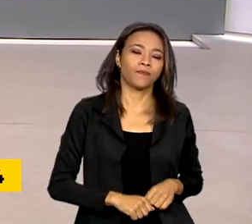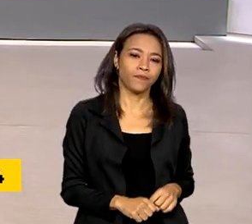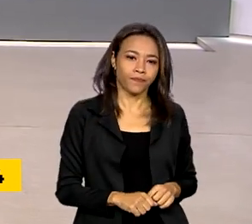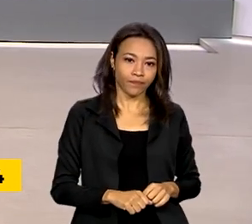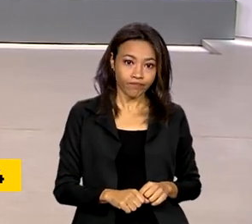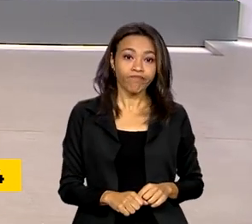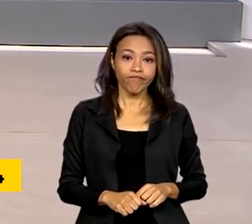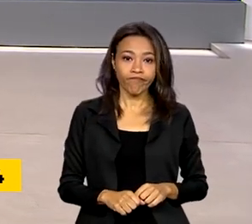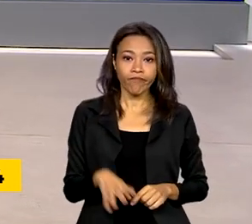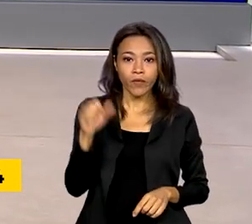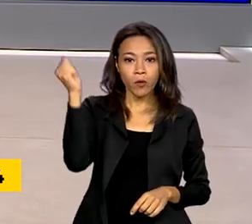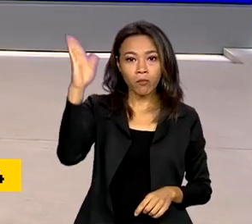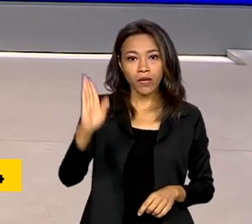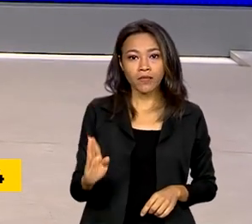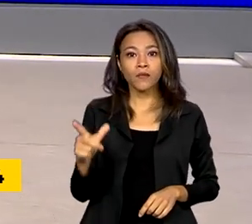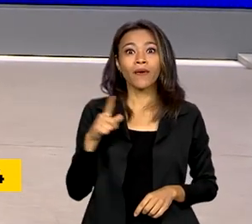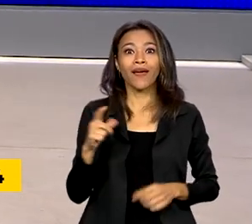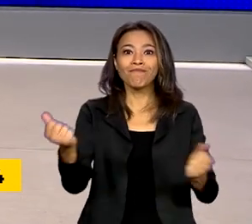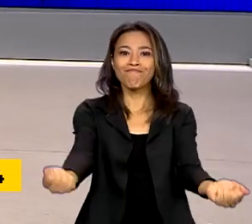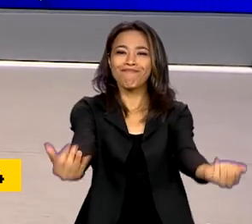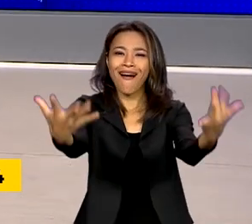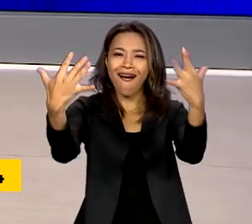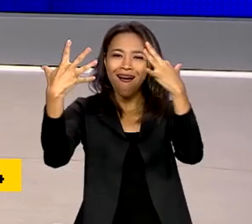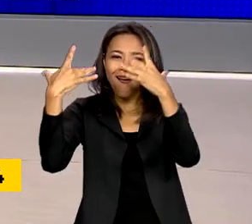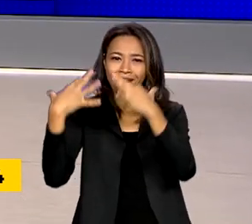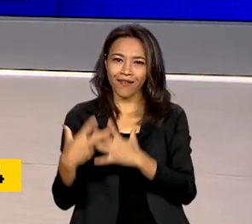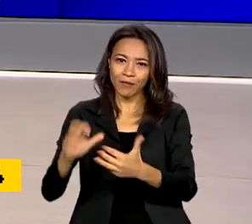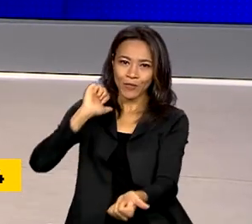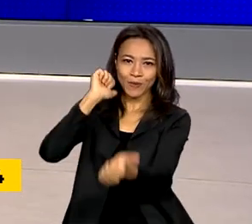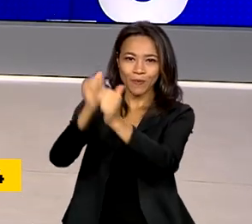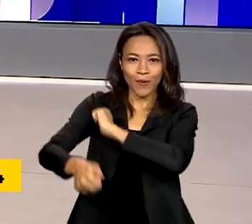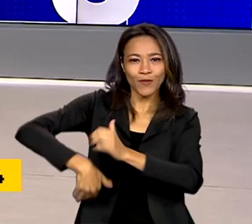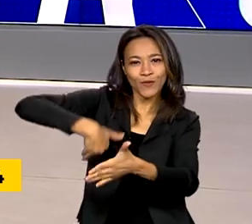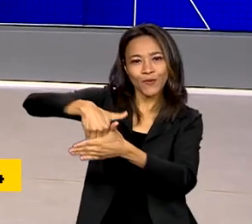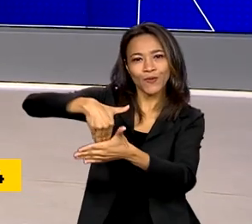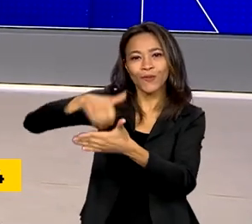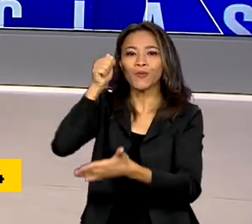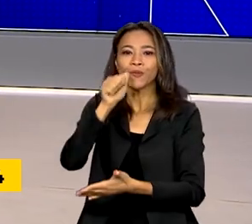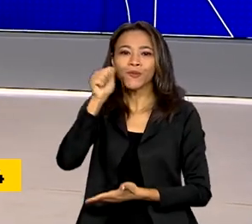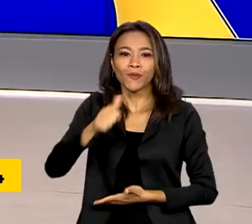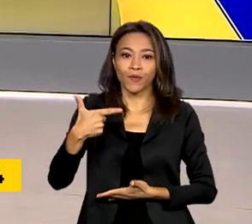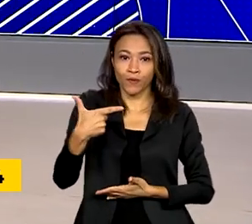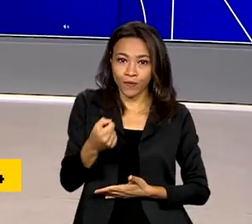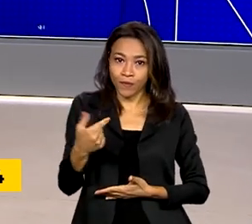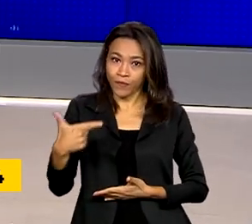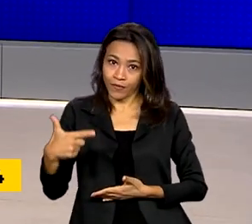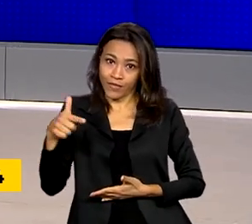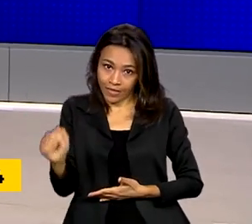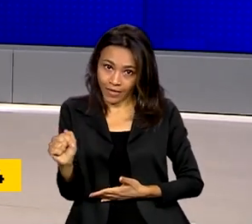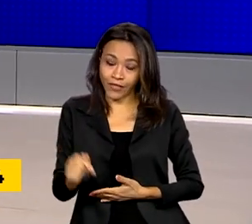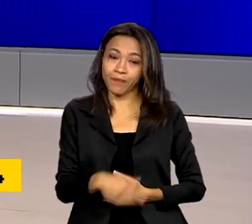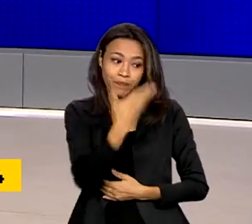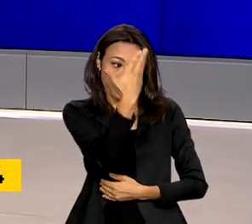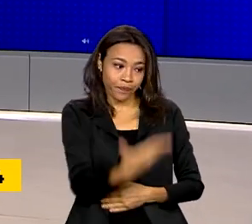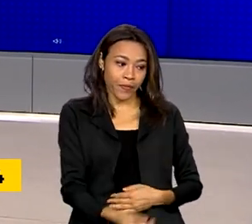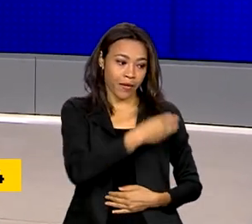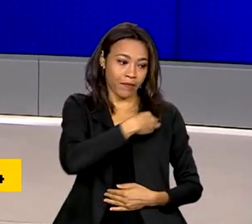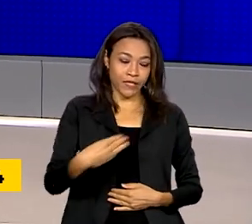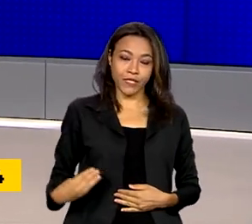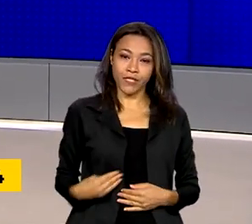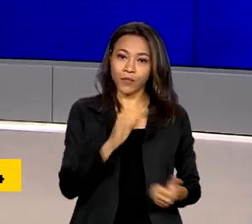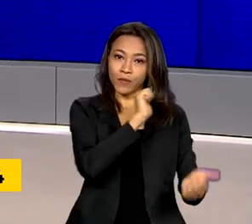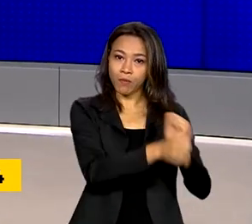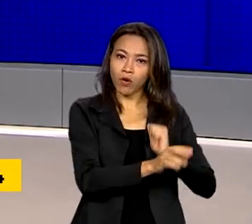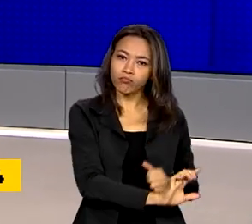O Brasil quer sediar a Copa do Mundo Feminina de Futebol em 2027. A ministra do Esporte esteve em